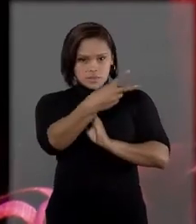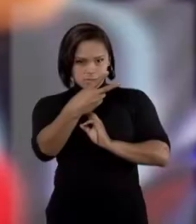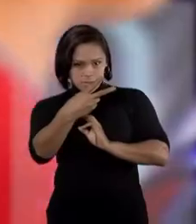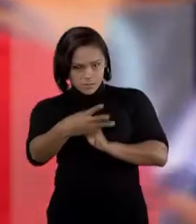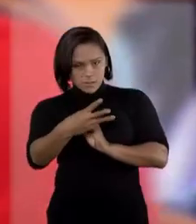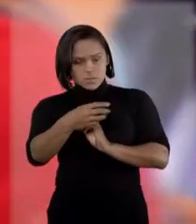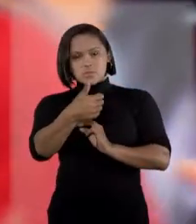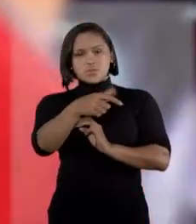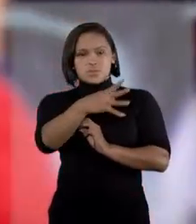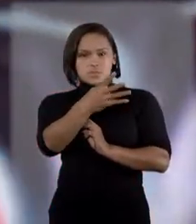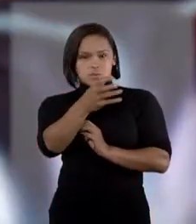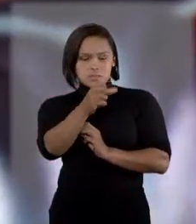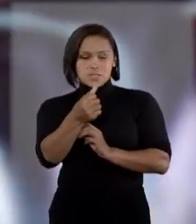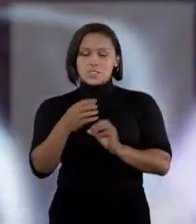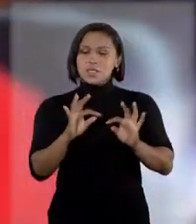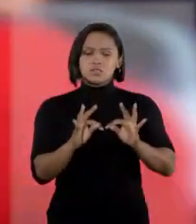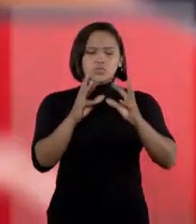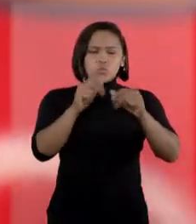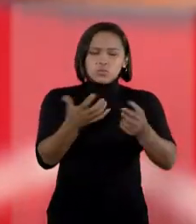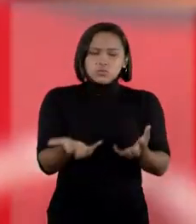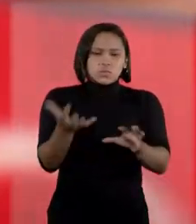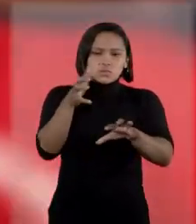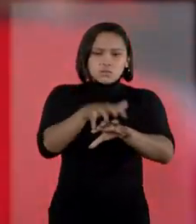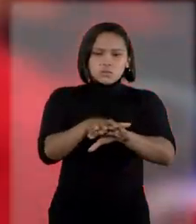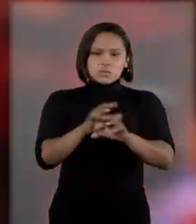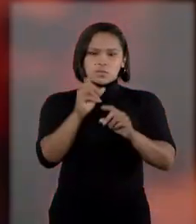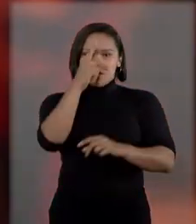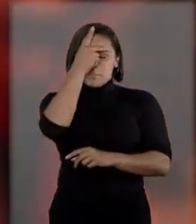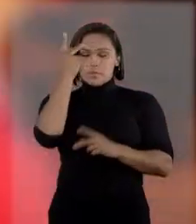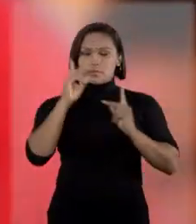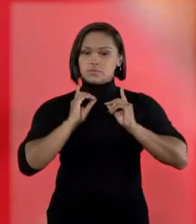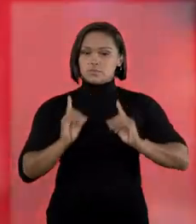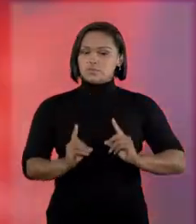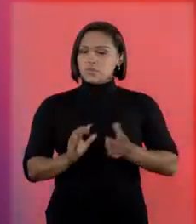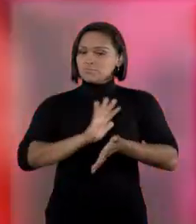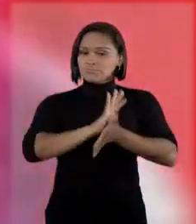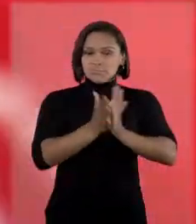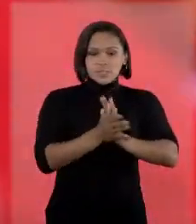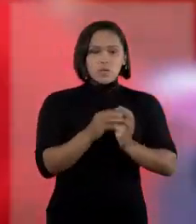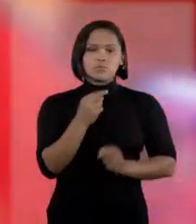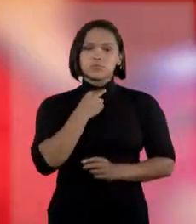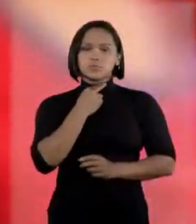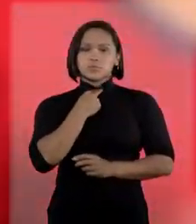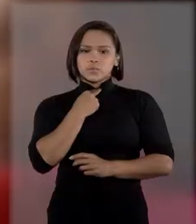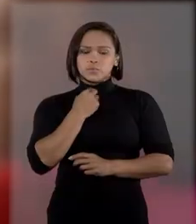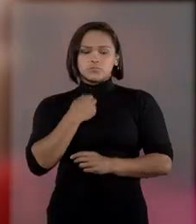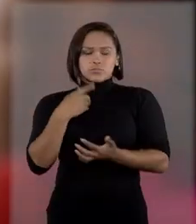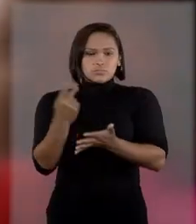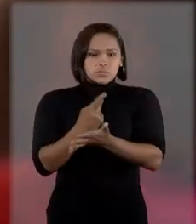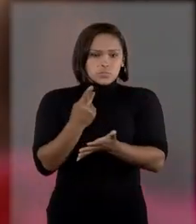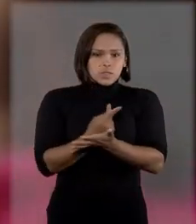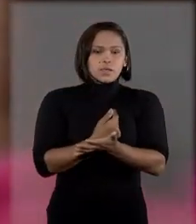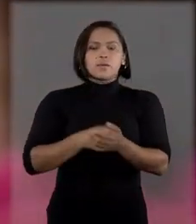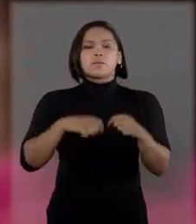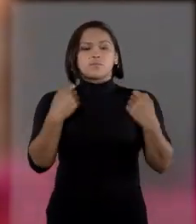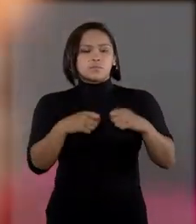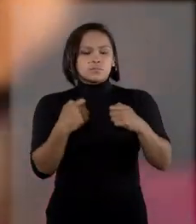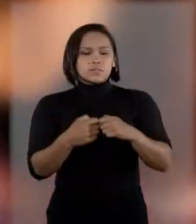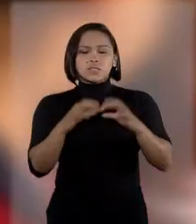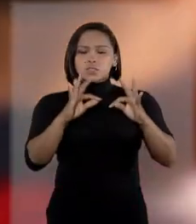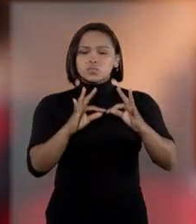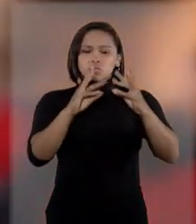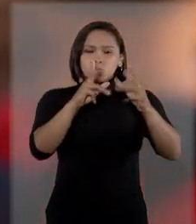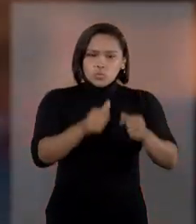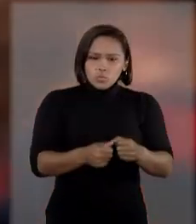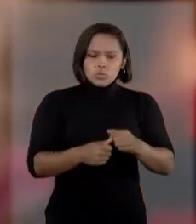assegura a plena inclusão da pessoa com deficiência, sem discriminação, violência ou negligência, com atendimento integral por